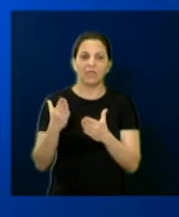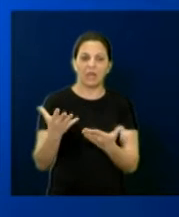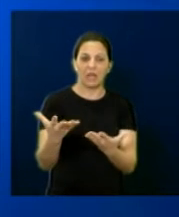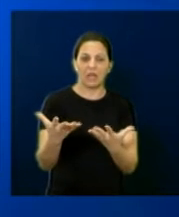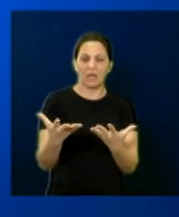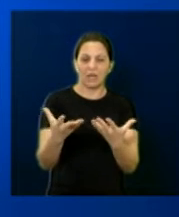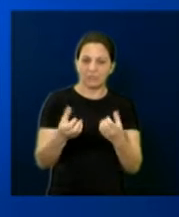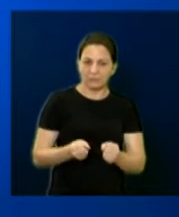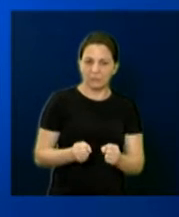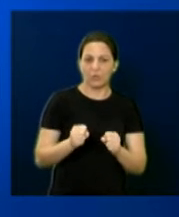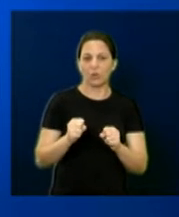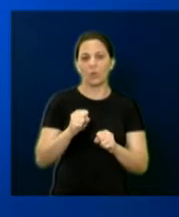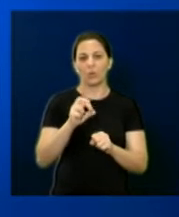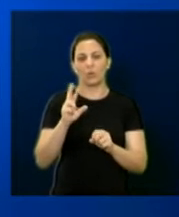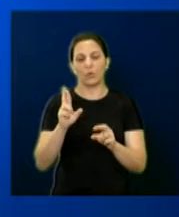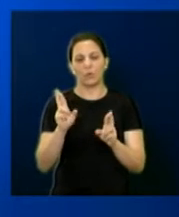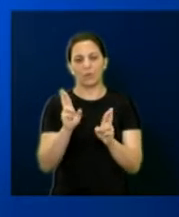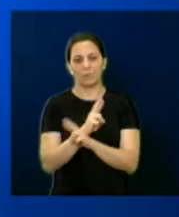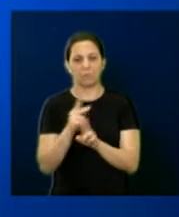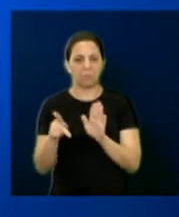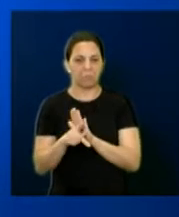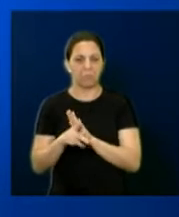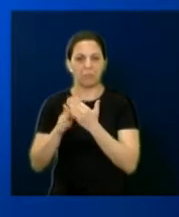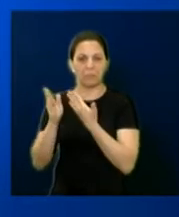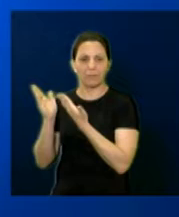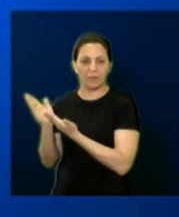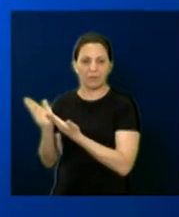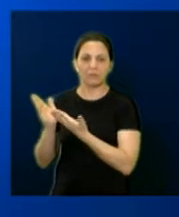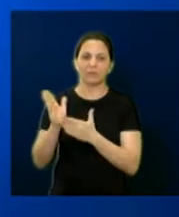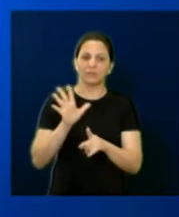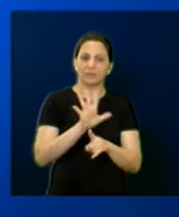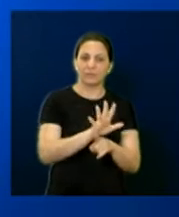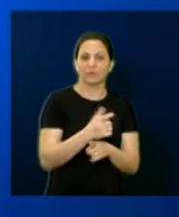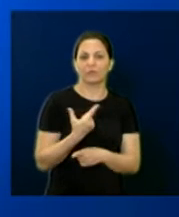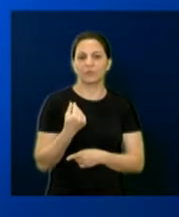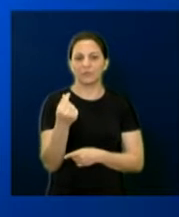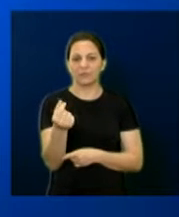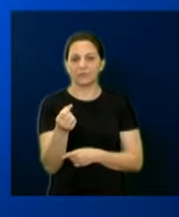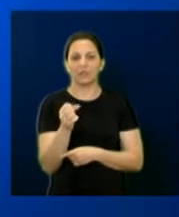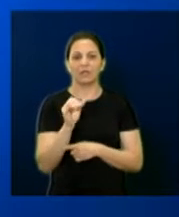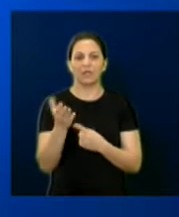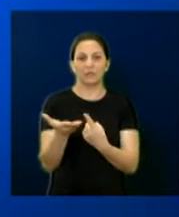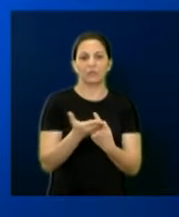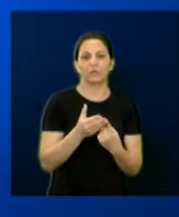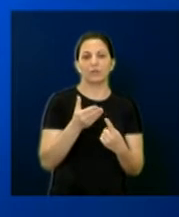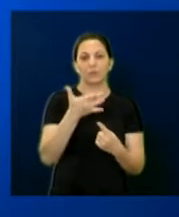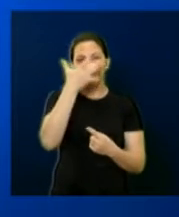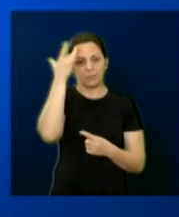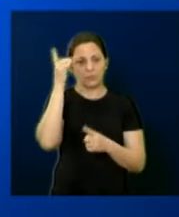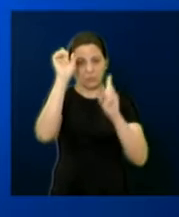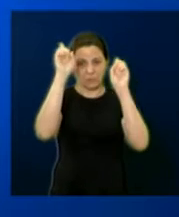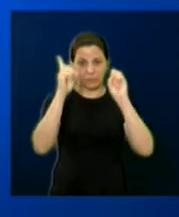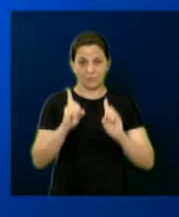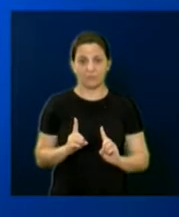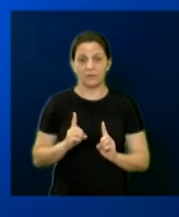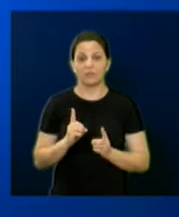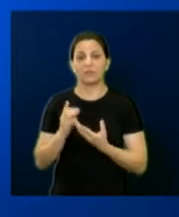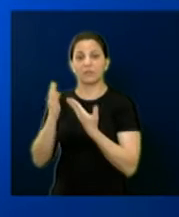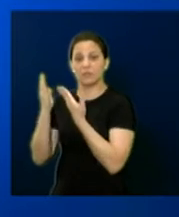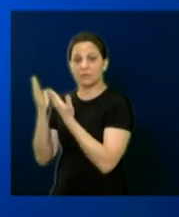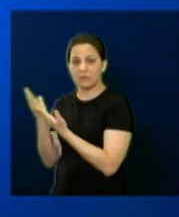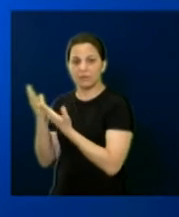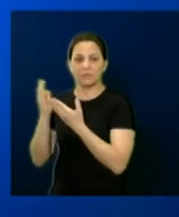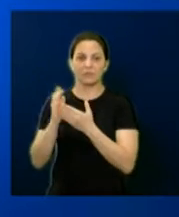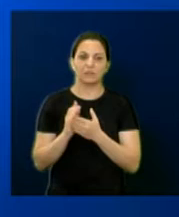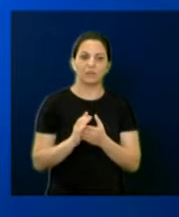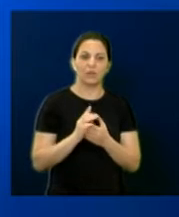Acolhimento República, População em Estação de Rua, 2 mil. Assistência Financeira, Entidade Assistência e Atendimento de Pessoas com Deficiência, 682 mil.